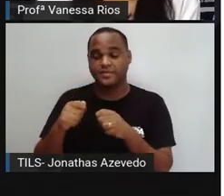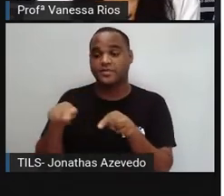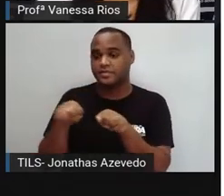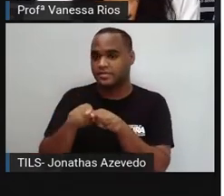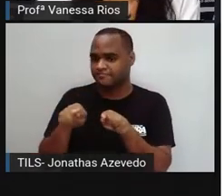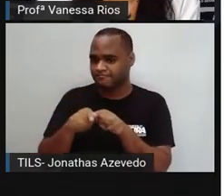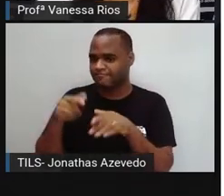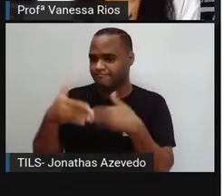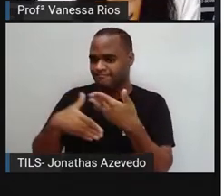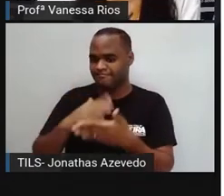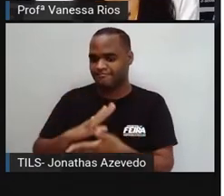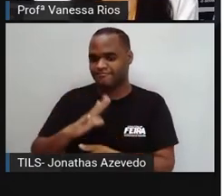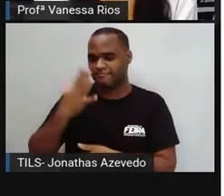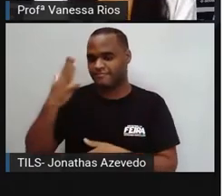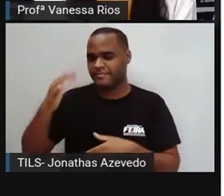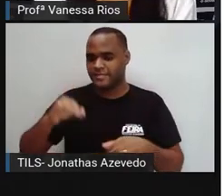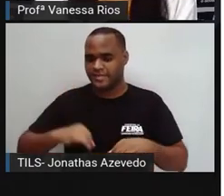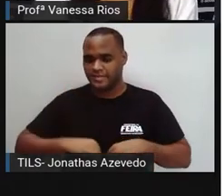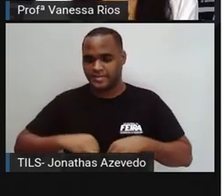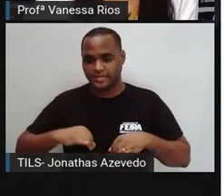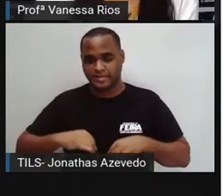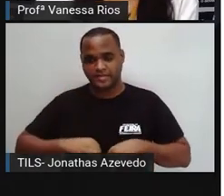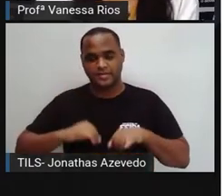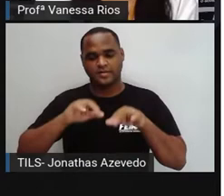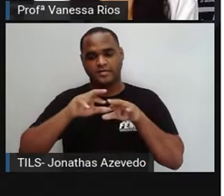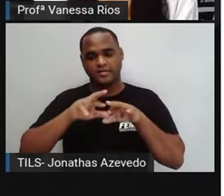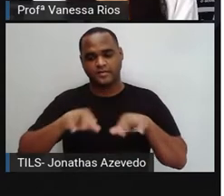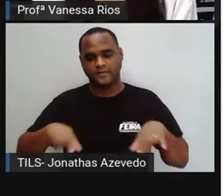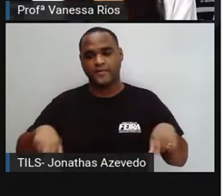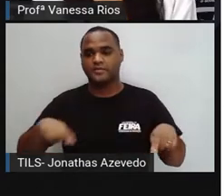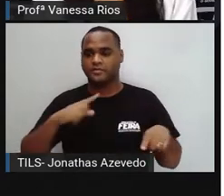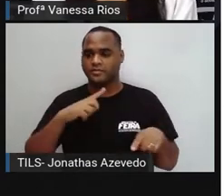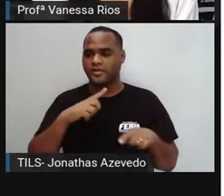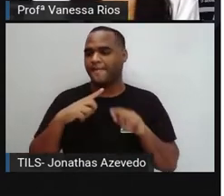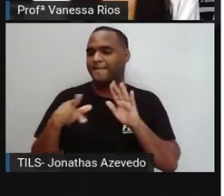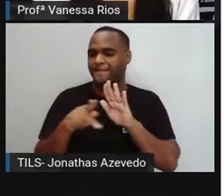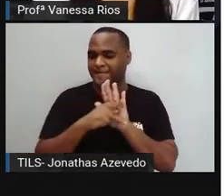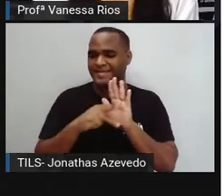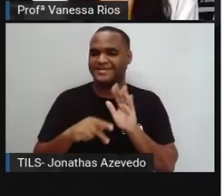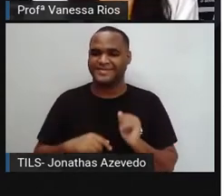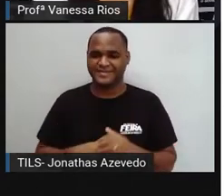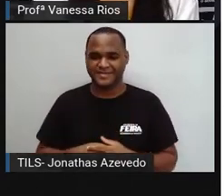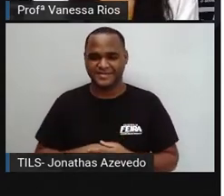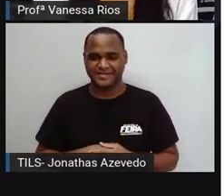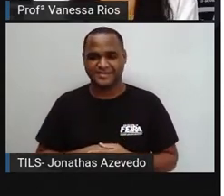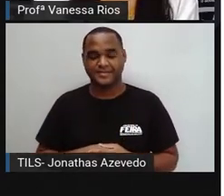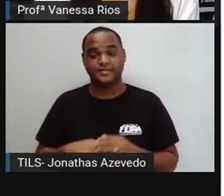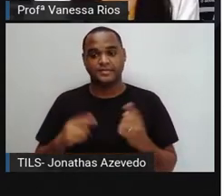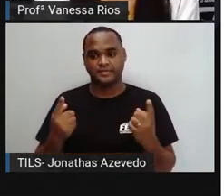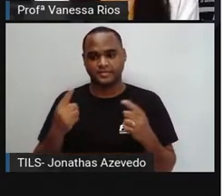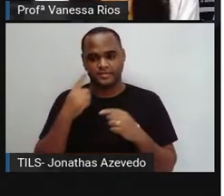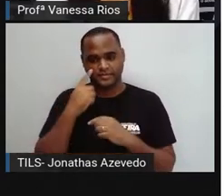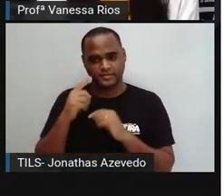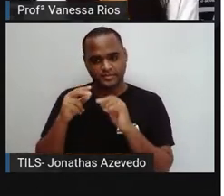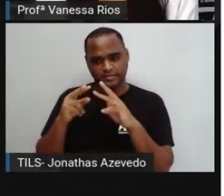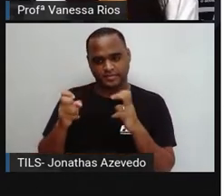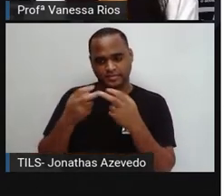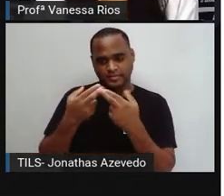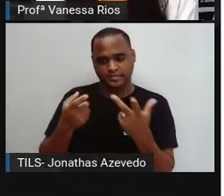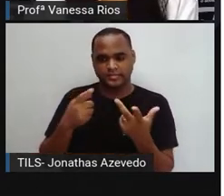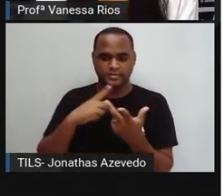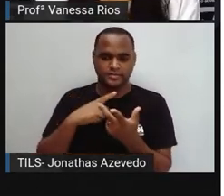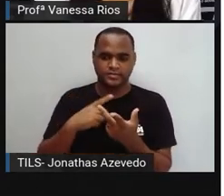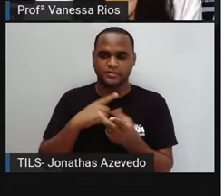sofrem aí também diversas influências, porque vão ter gírias próprias em relação aos tempos, em relação também aos